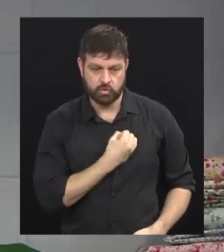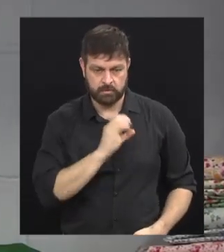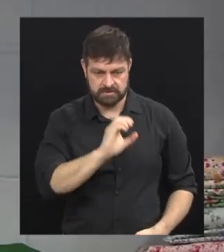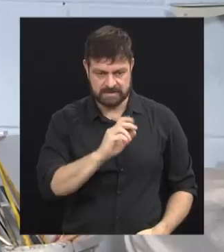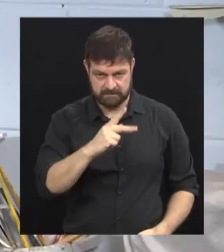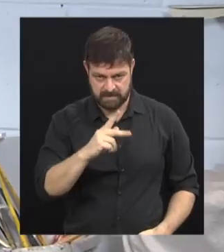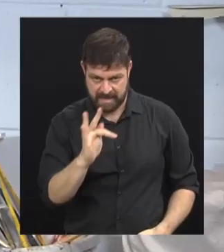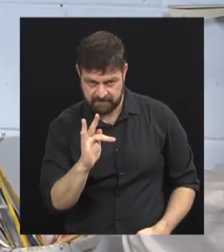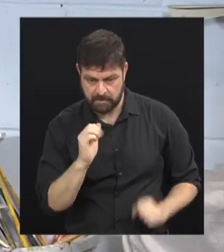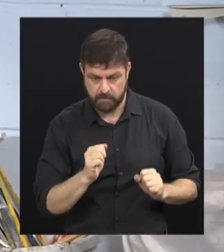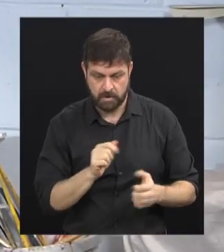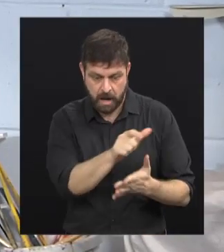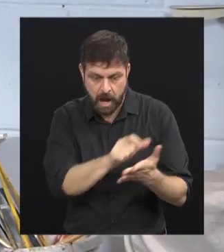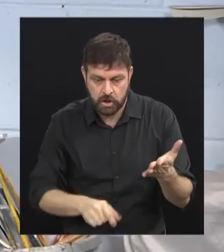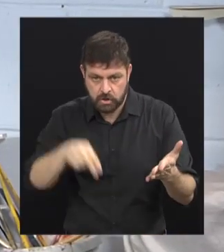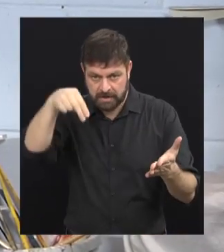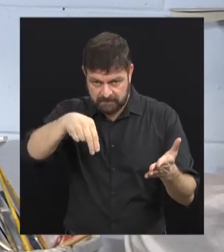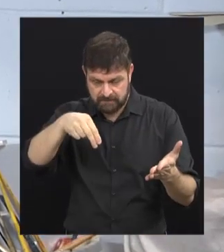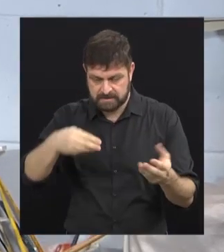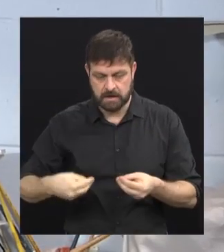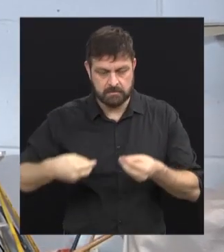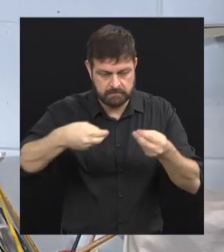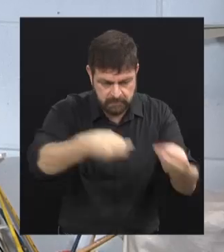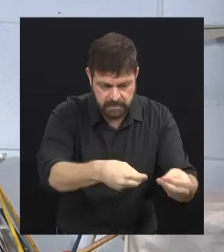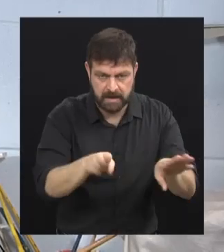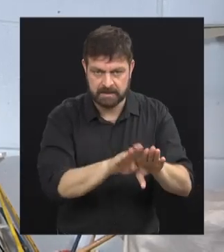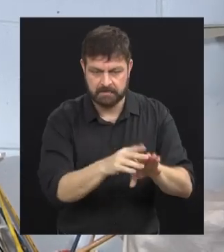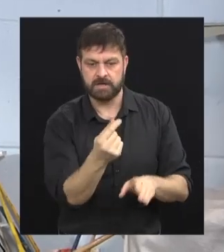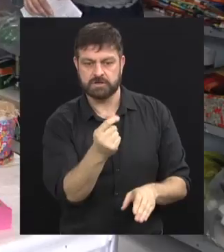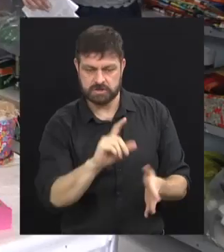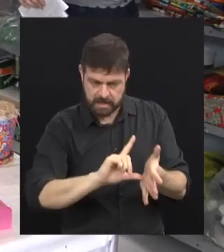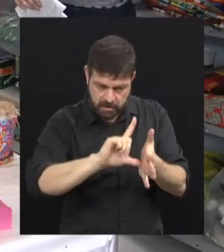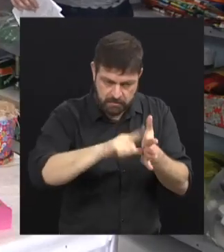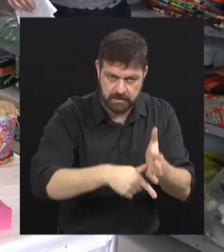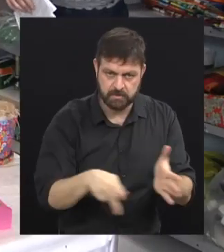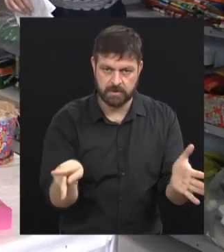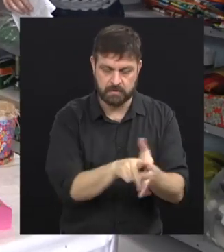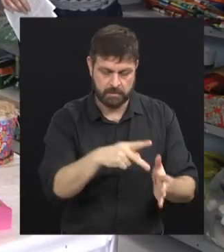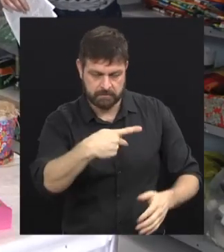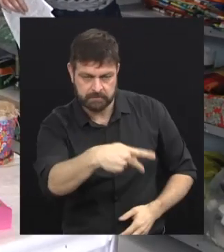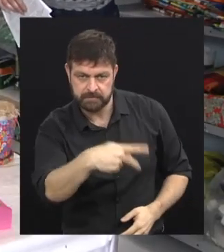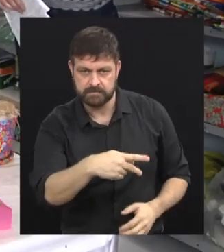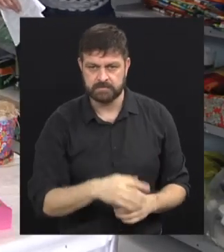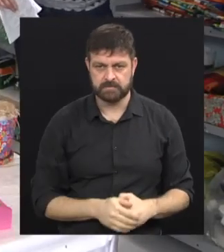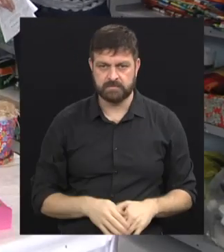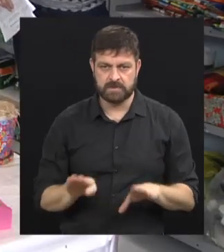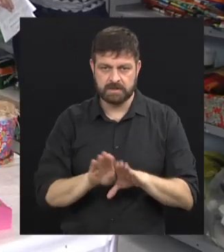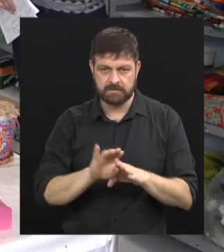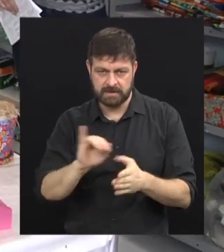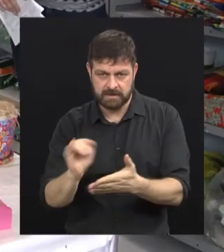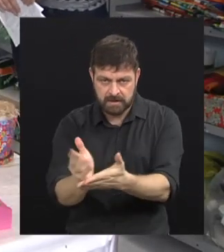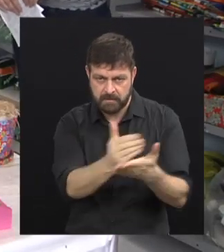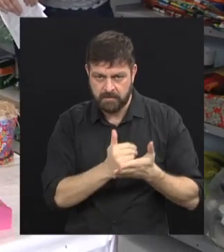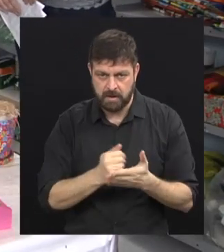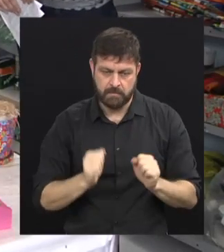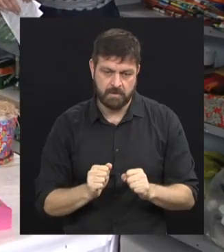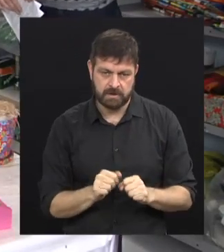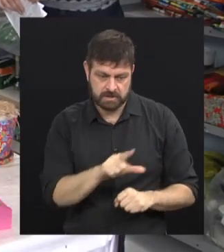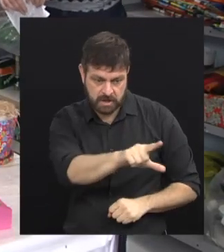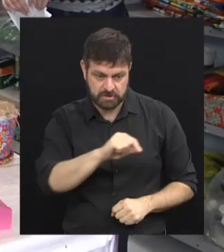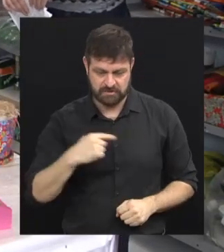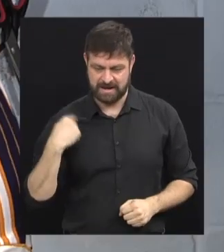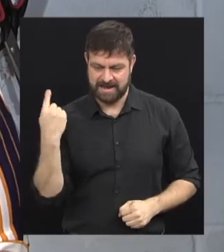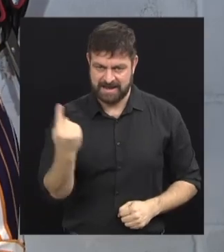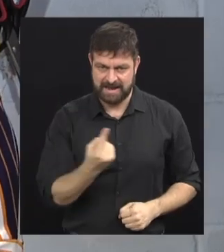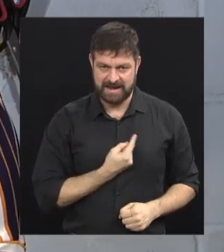CPF. Aí essa nota vocês conseguem reverter como recurso para vocês. E no caso do destinação do imposto de renda, é só entrar no link